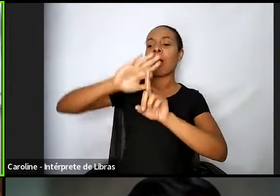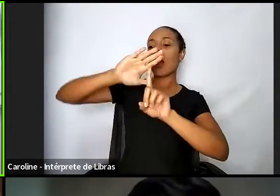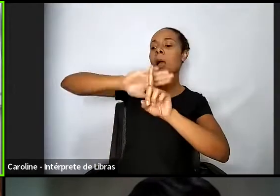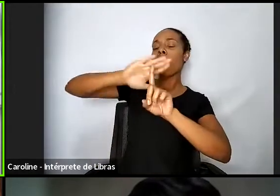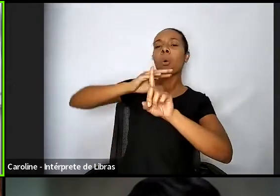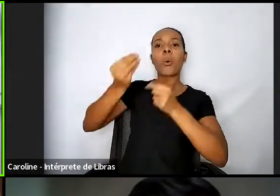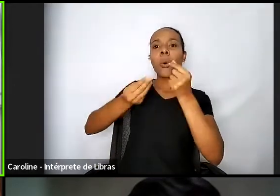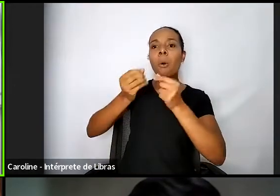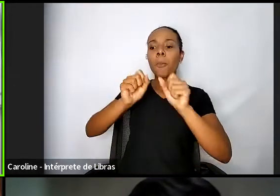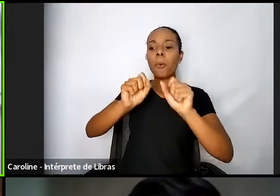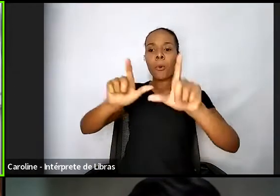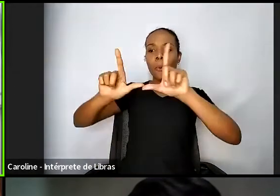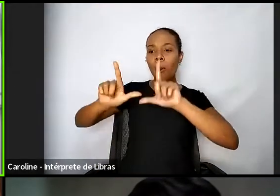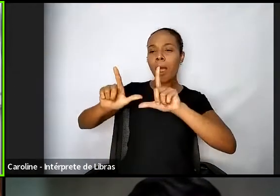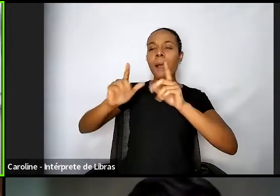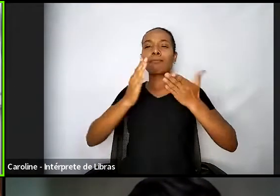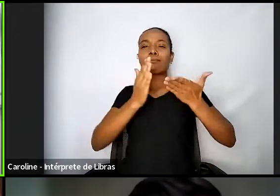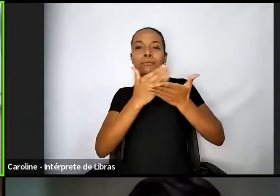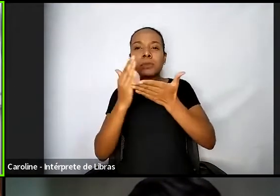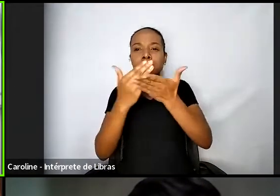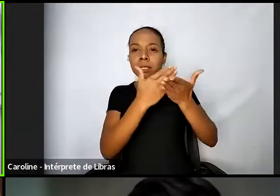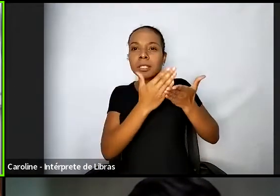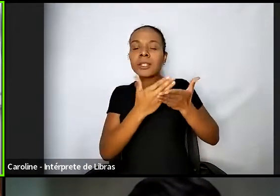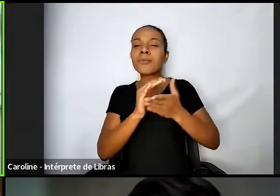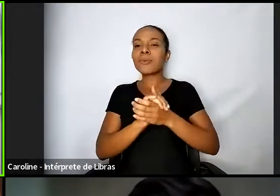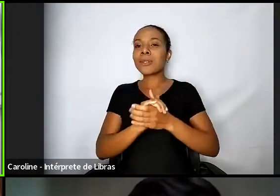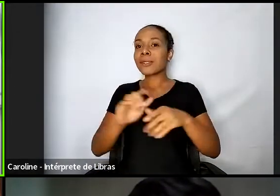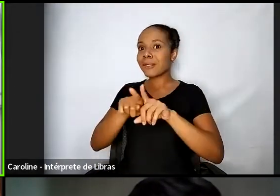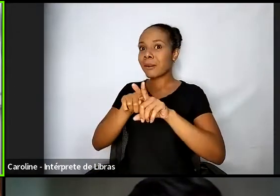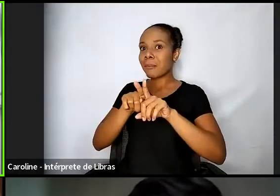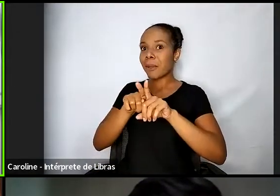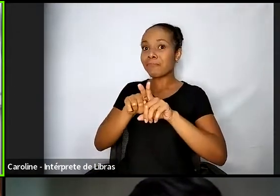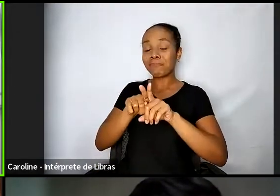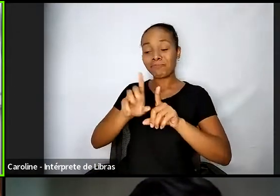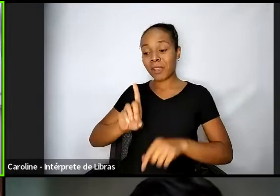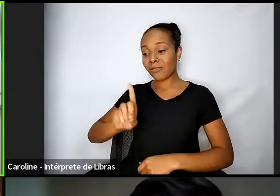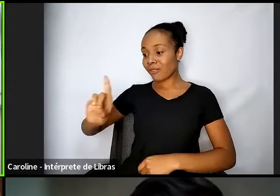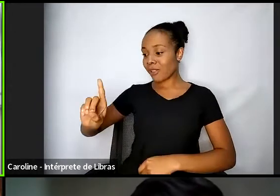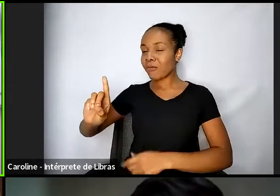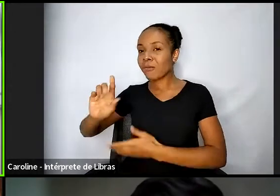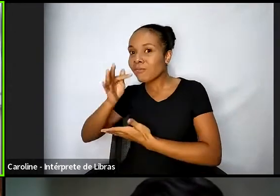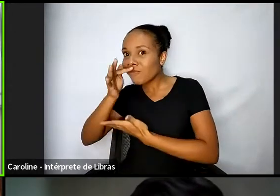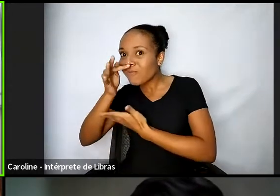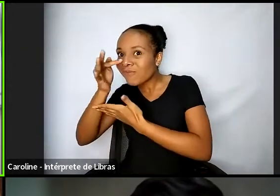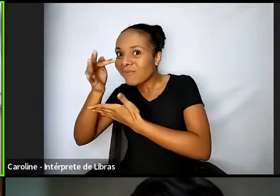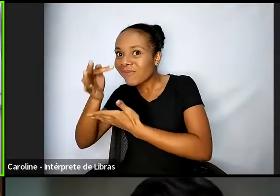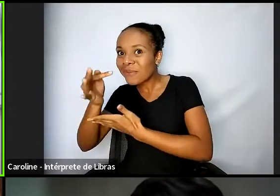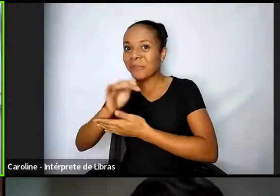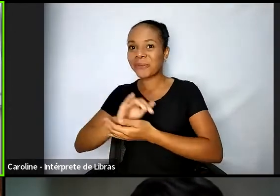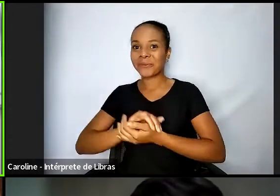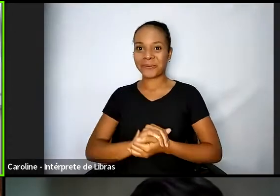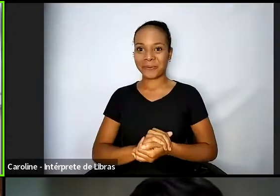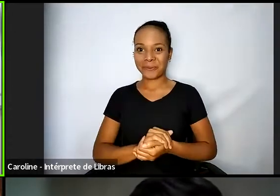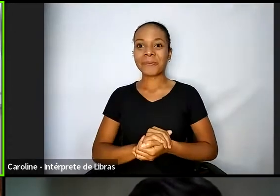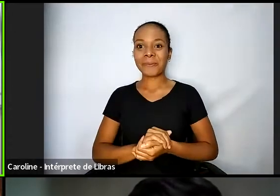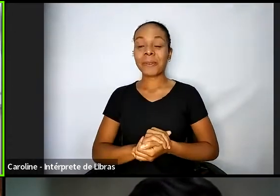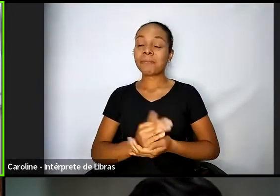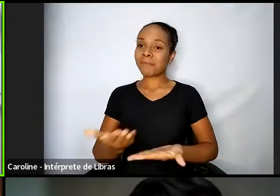e à minha direita tem uma orquídea. A quem eu agradeço a servidora Valéria, que